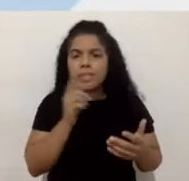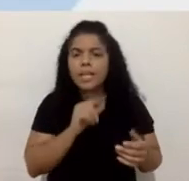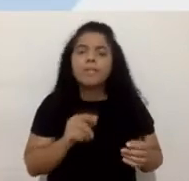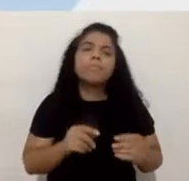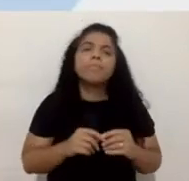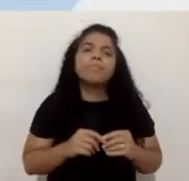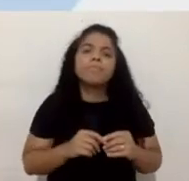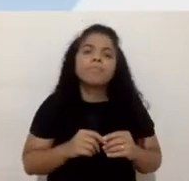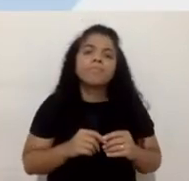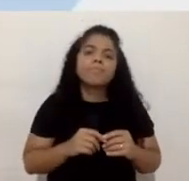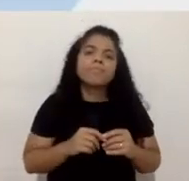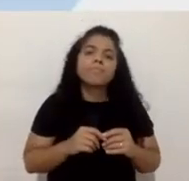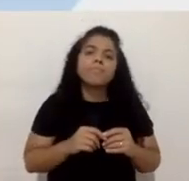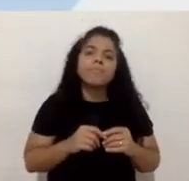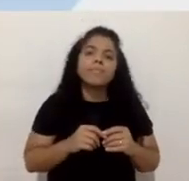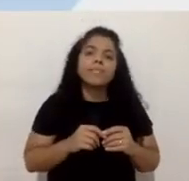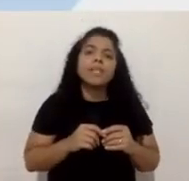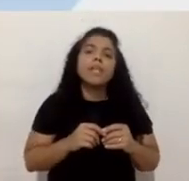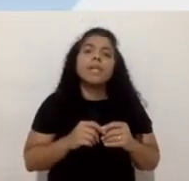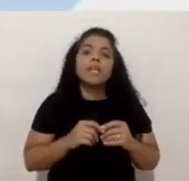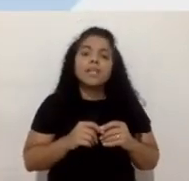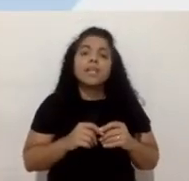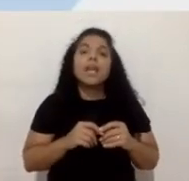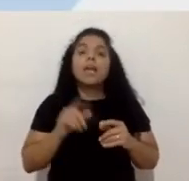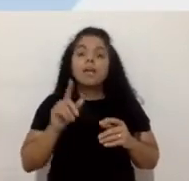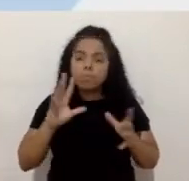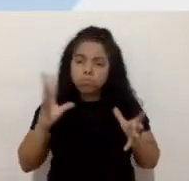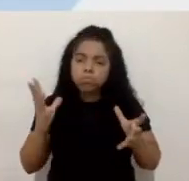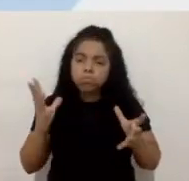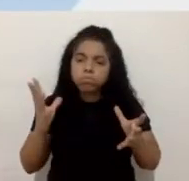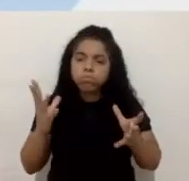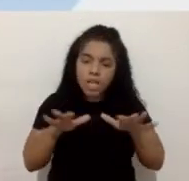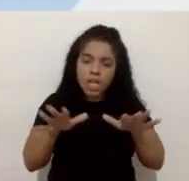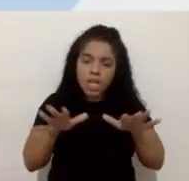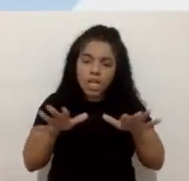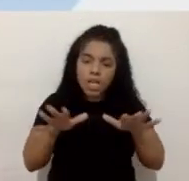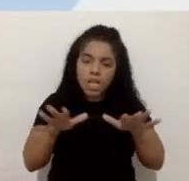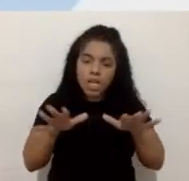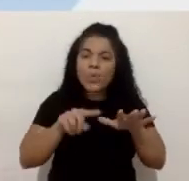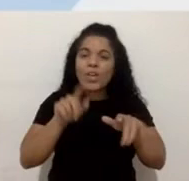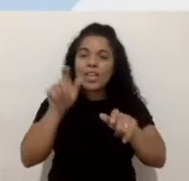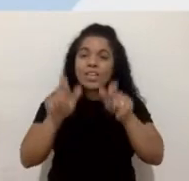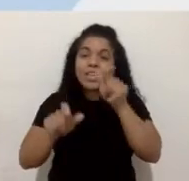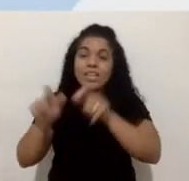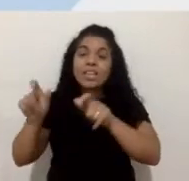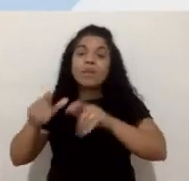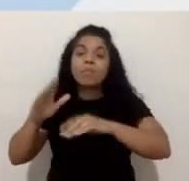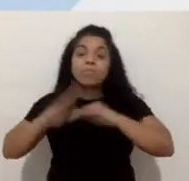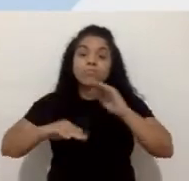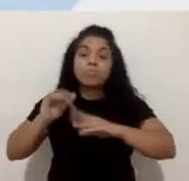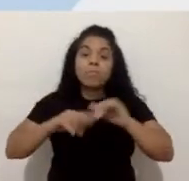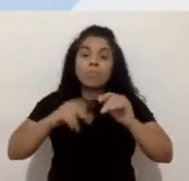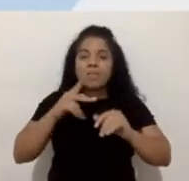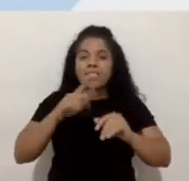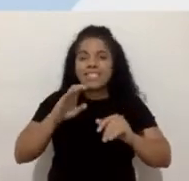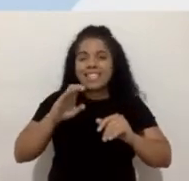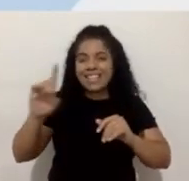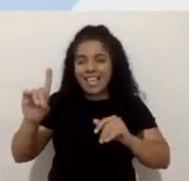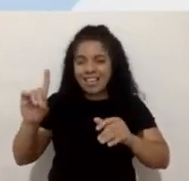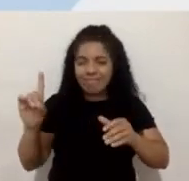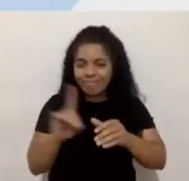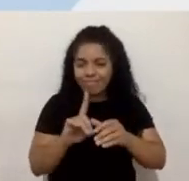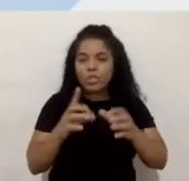em incluir profissionais PCDs nos nossos times, né, e incluí-los não é só uma premissa de respeito à